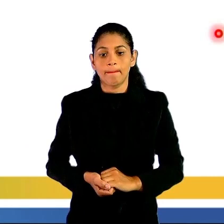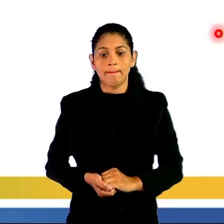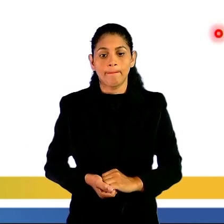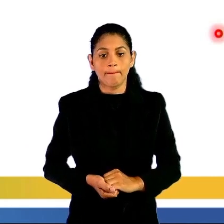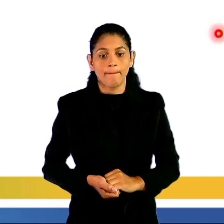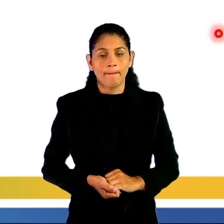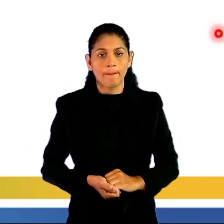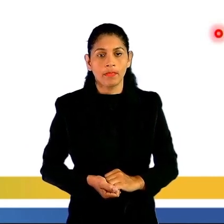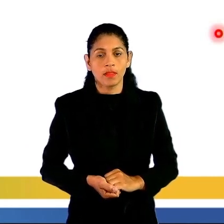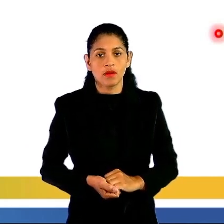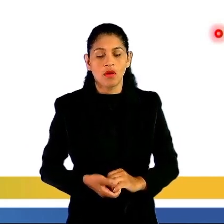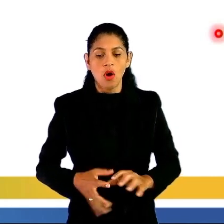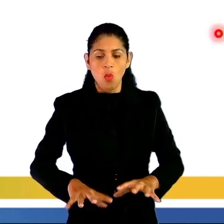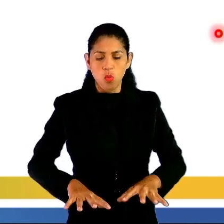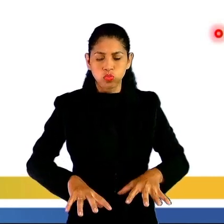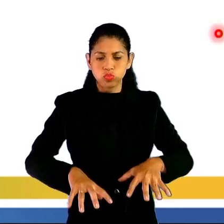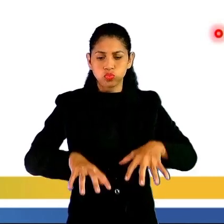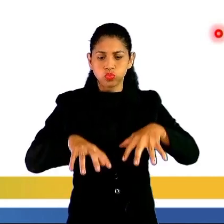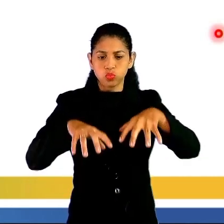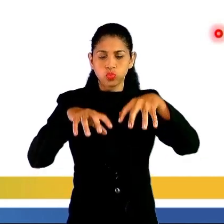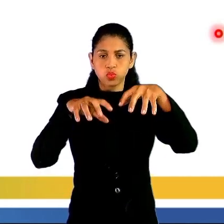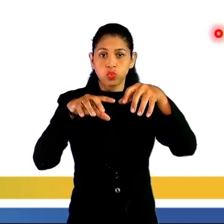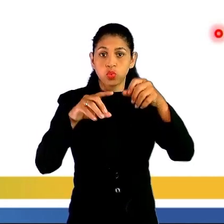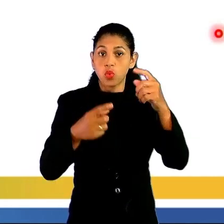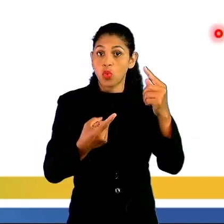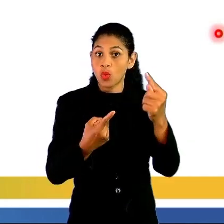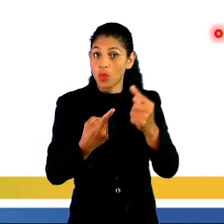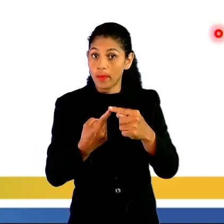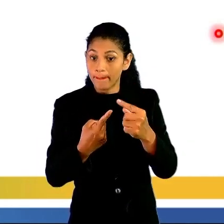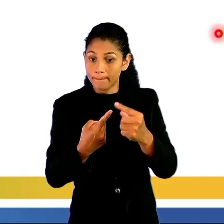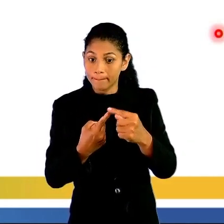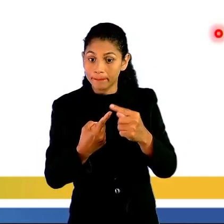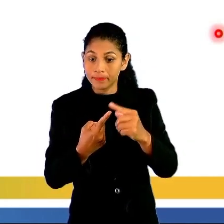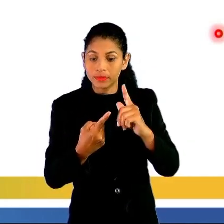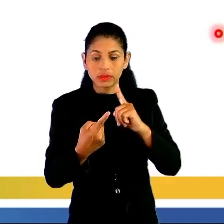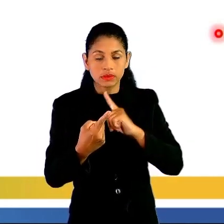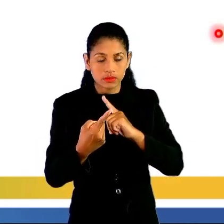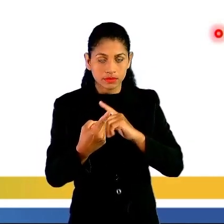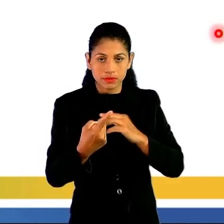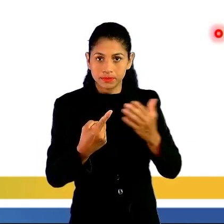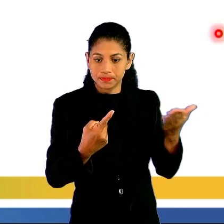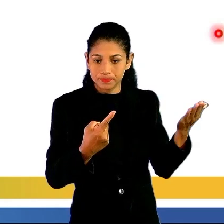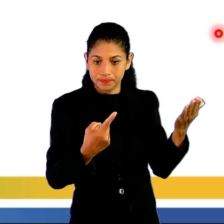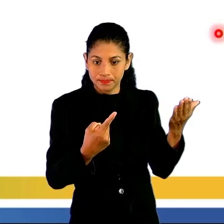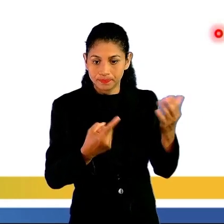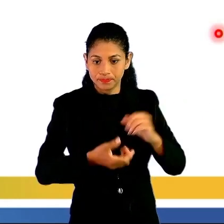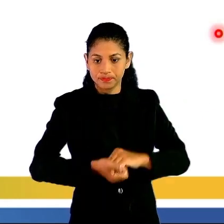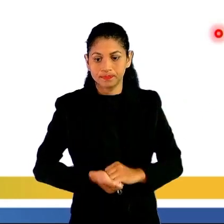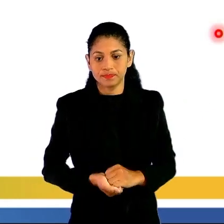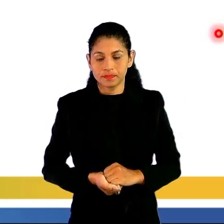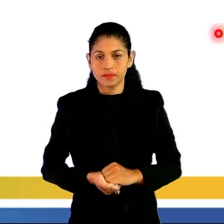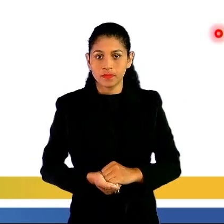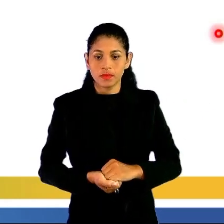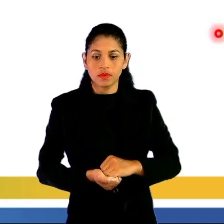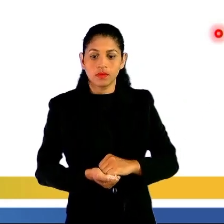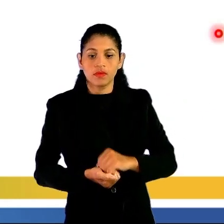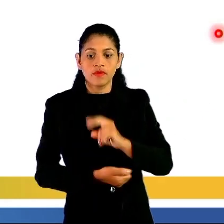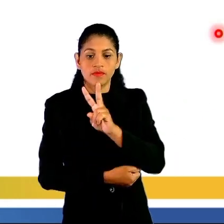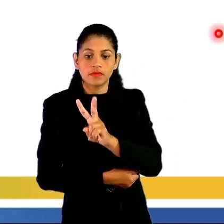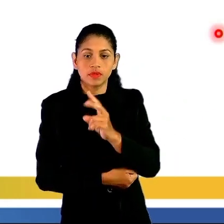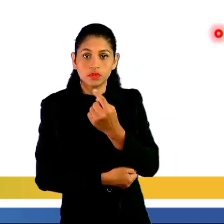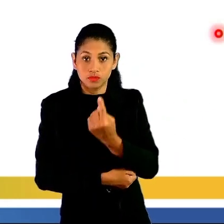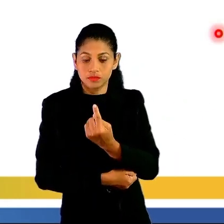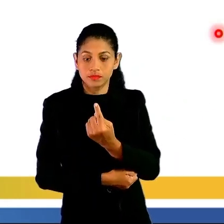O volume do primeiro contêiner em metro cúbico nós teremos da seguinte maneira. 3 vezes 4,